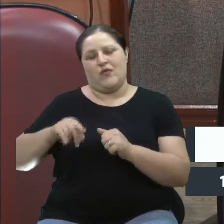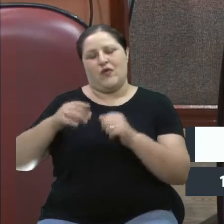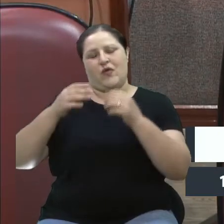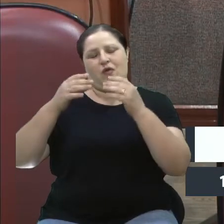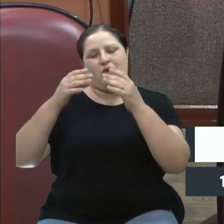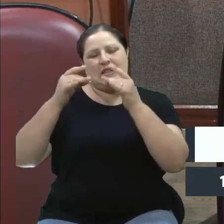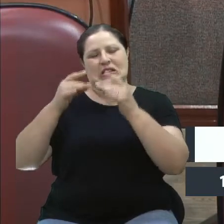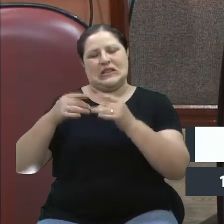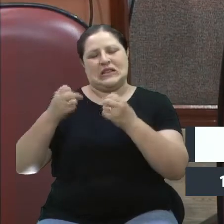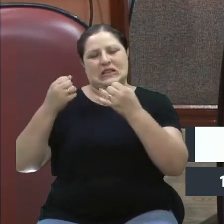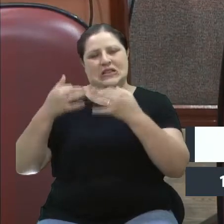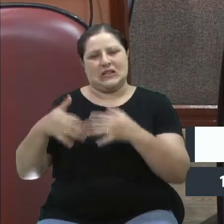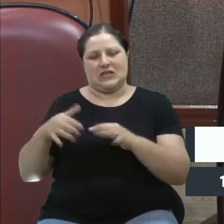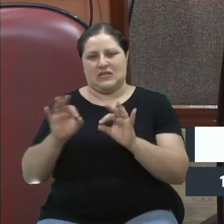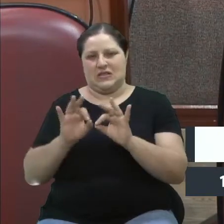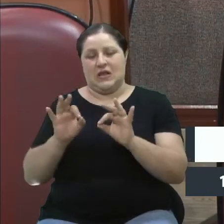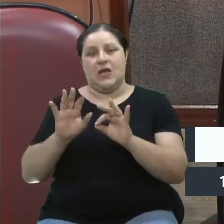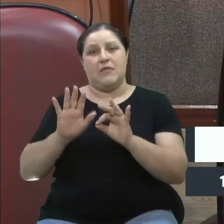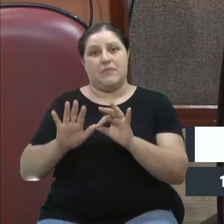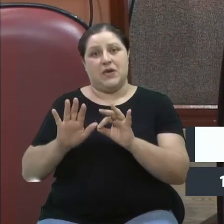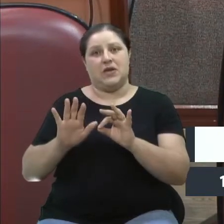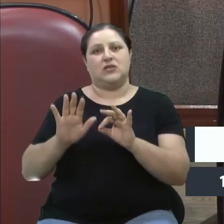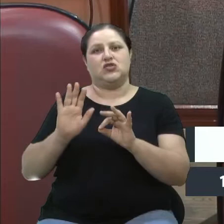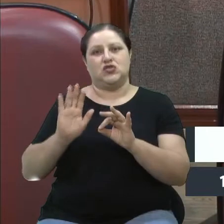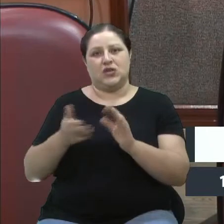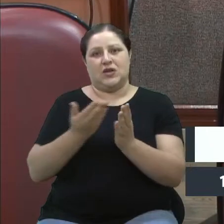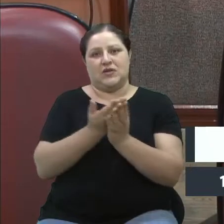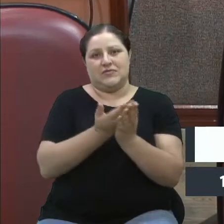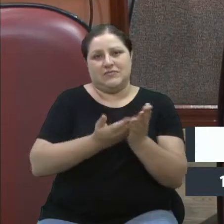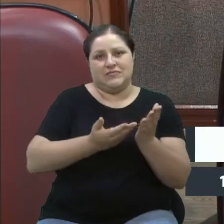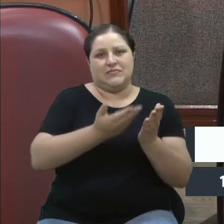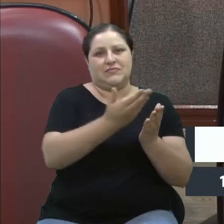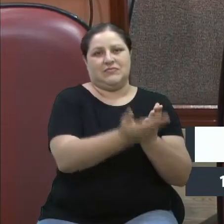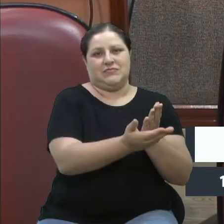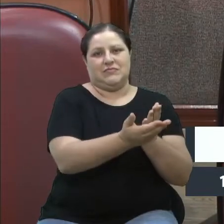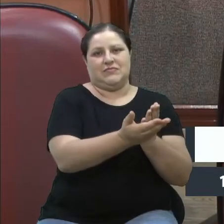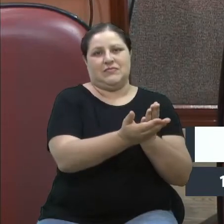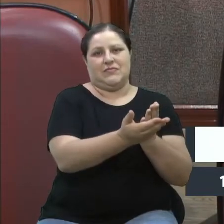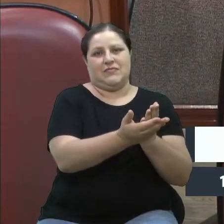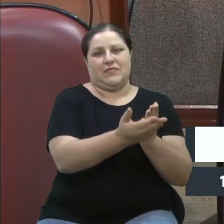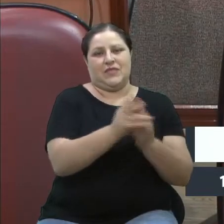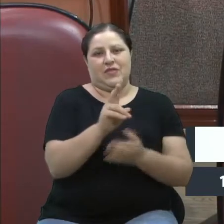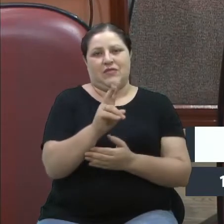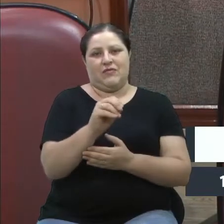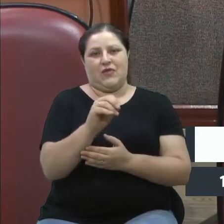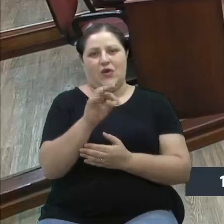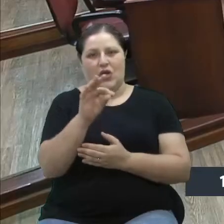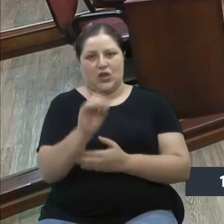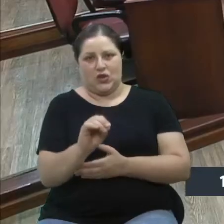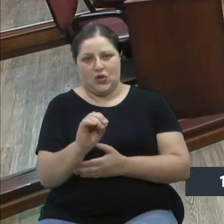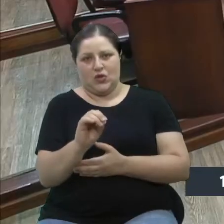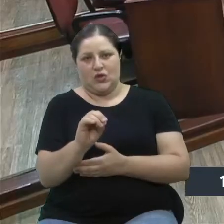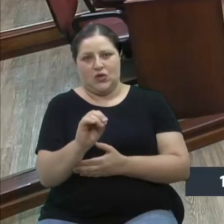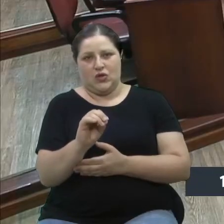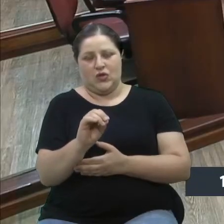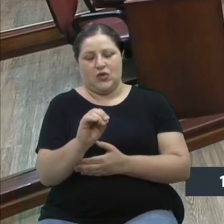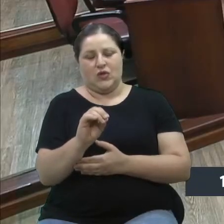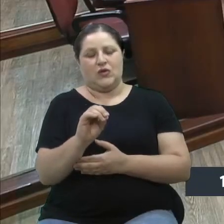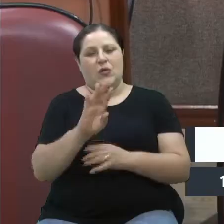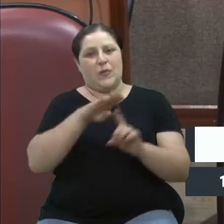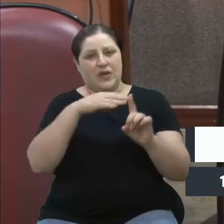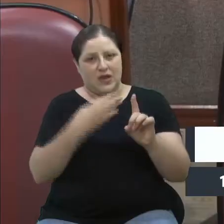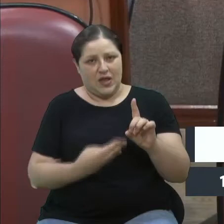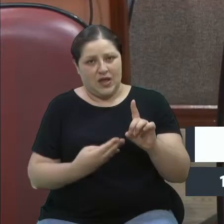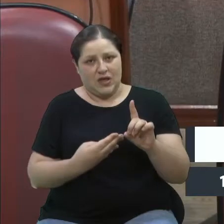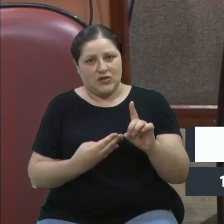mas eu não posso deixar de dizer que nós encaminhamos, já protocolamos também o voto de congratulações pelos 65 anos do